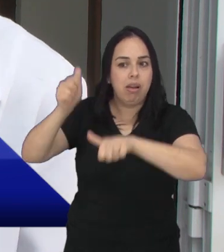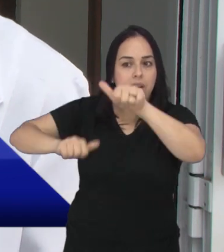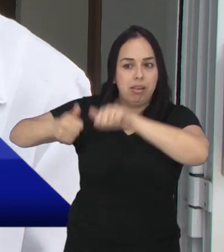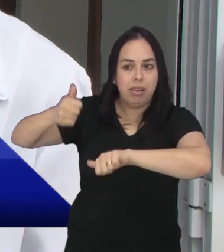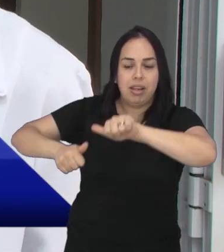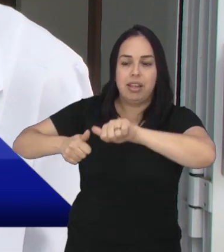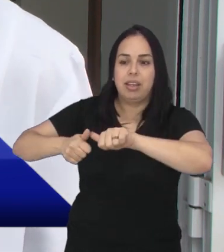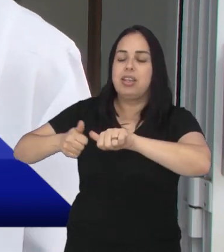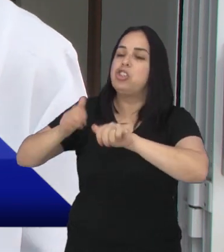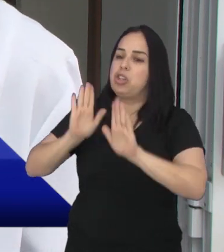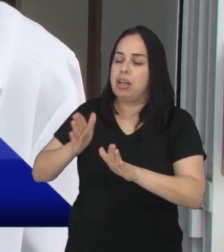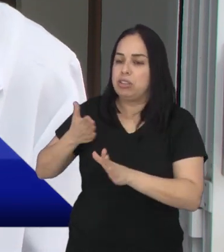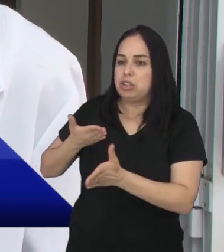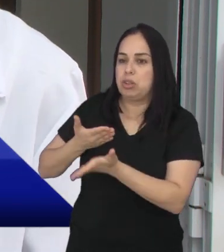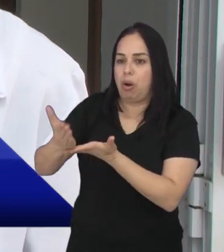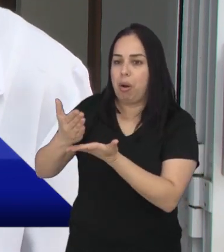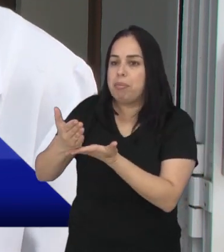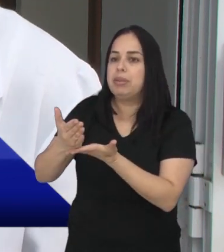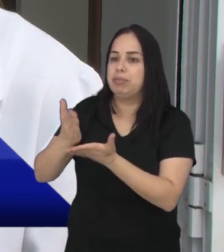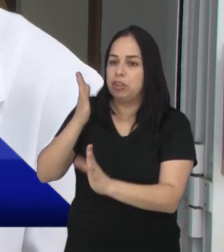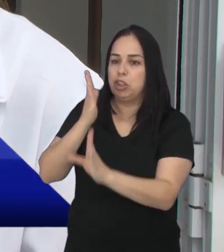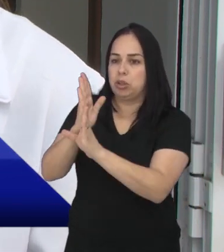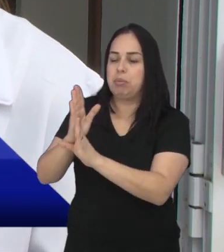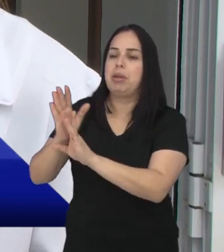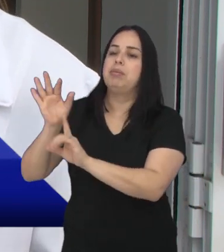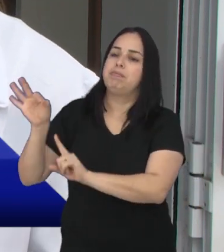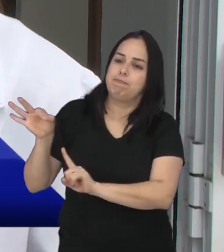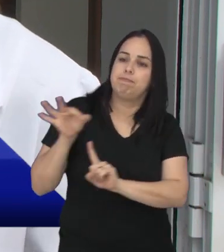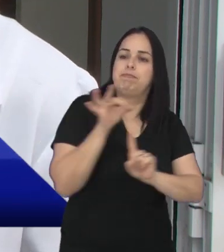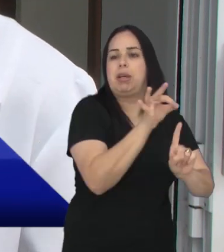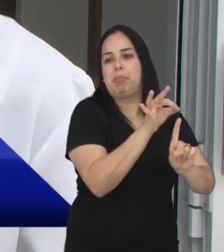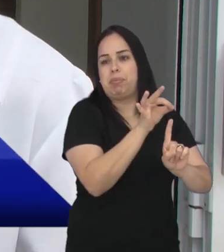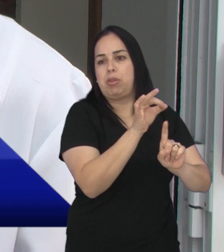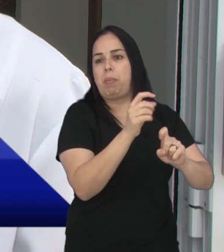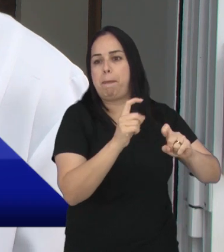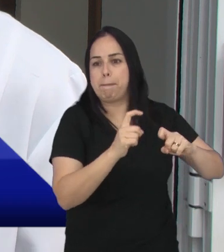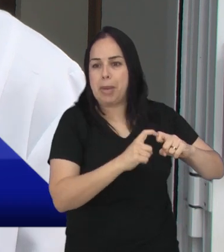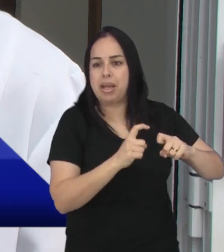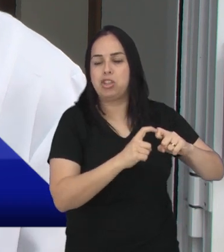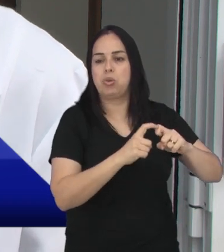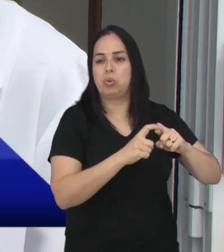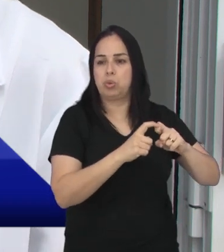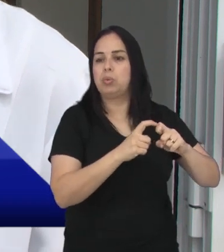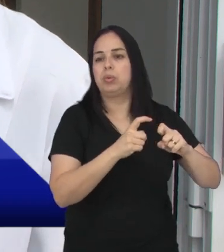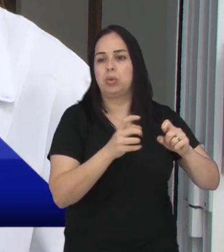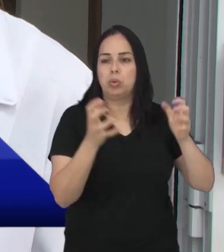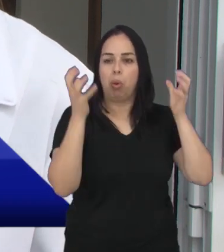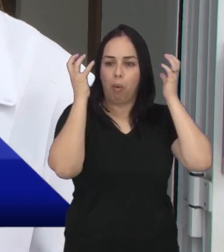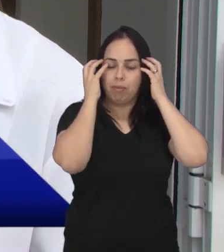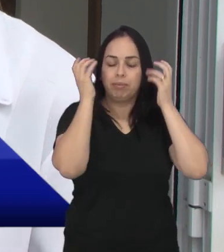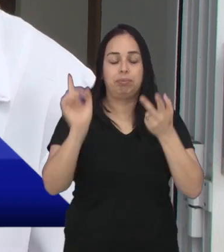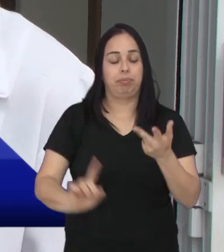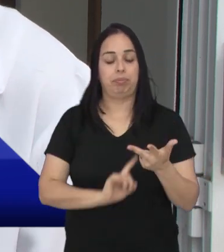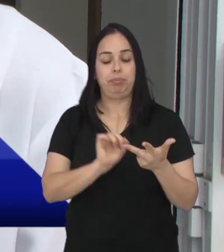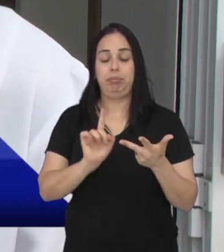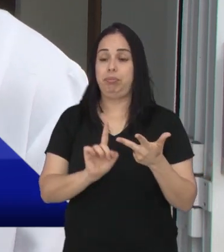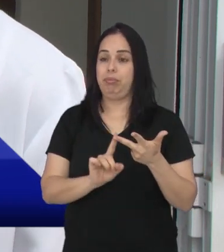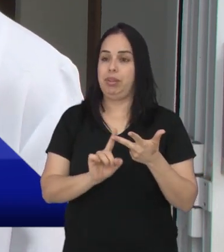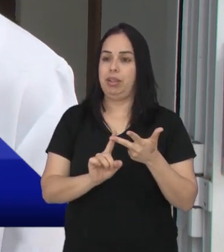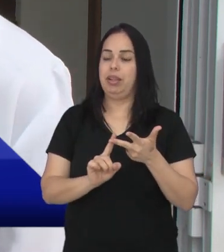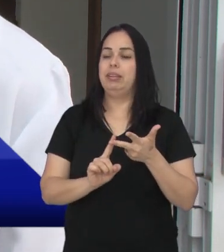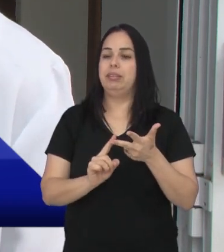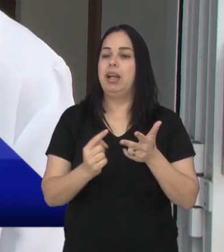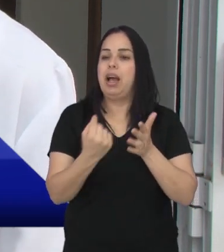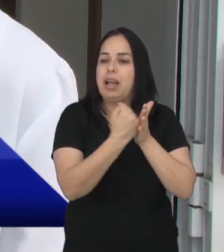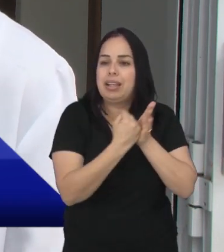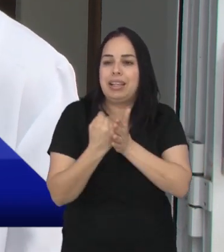já detecta que está alterada ali logo no começo a gente já encaminha essa criança para o otorrino para conseguir detectar essa alteração precocemente